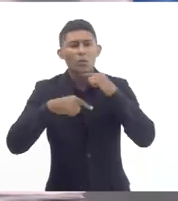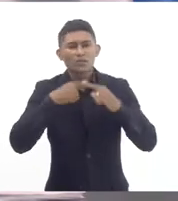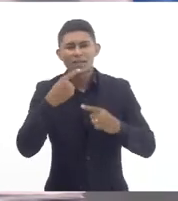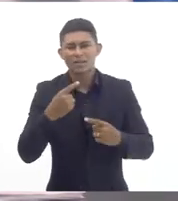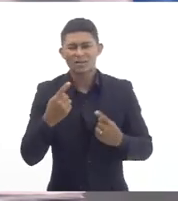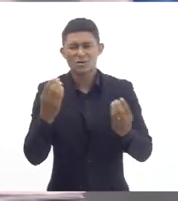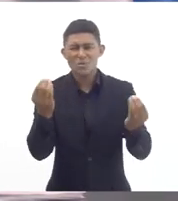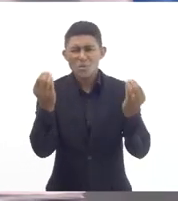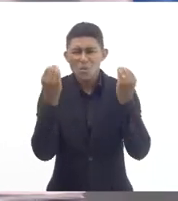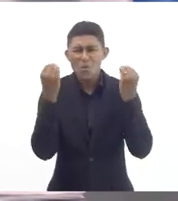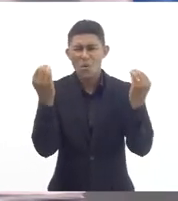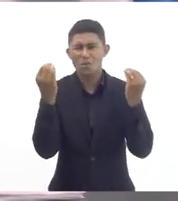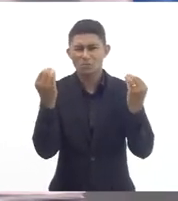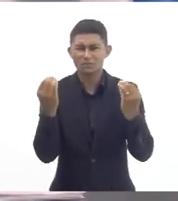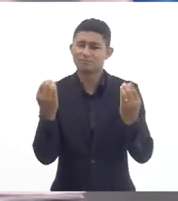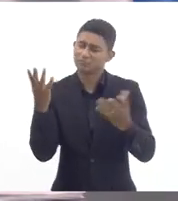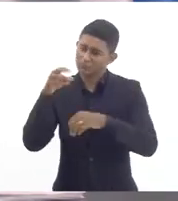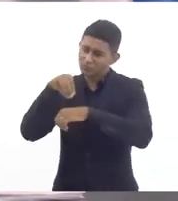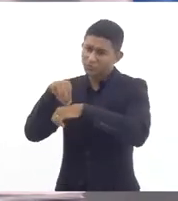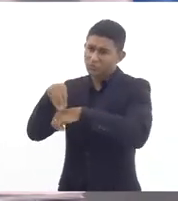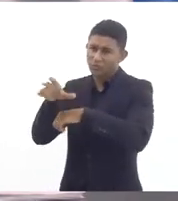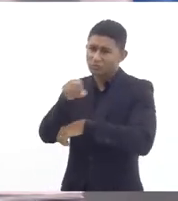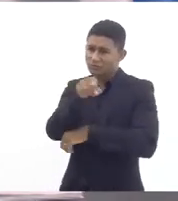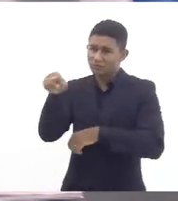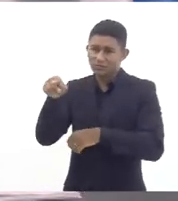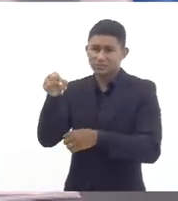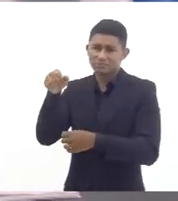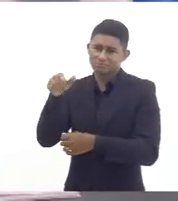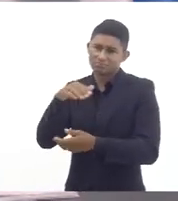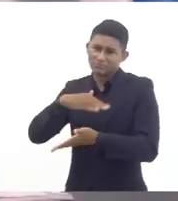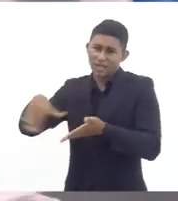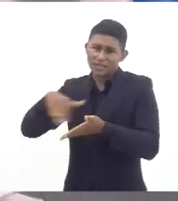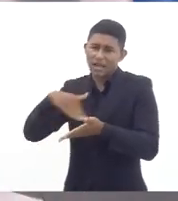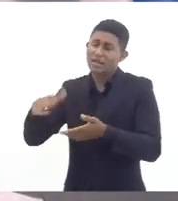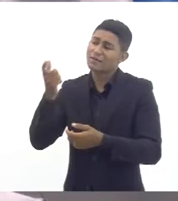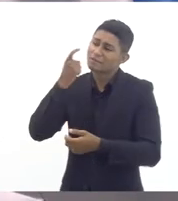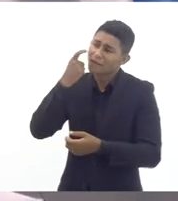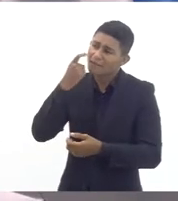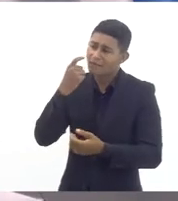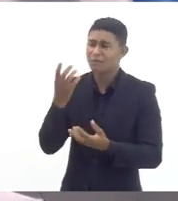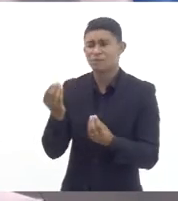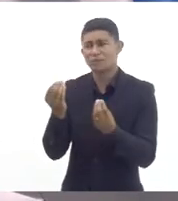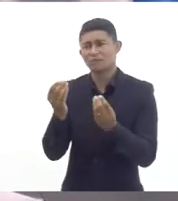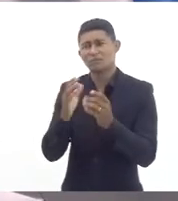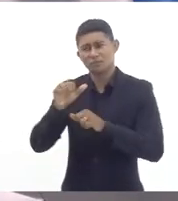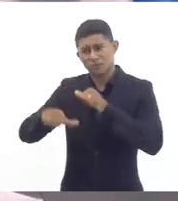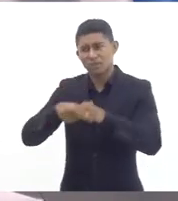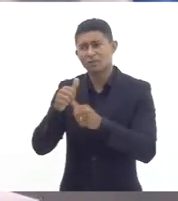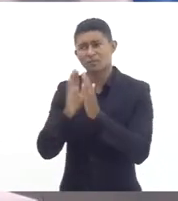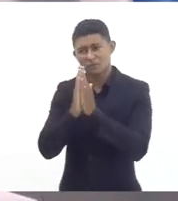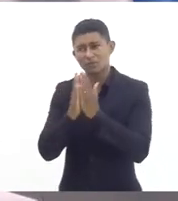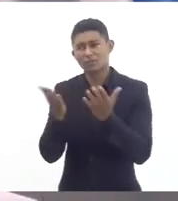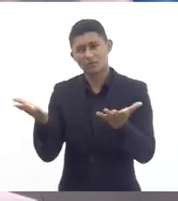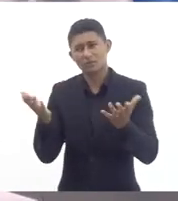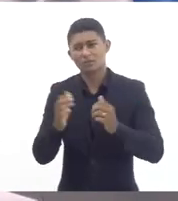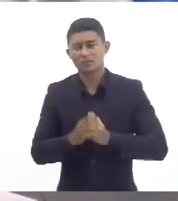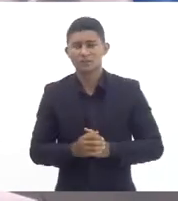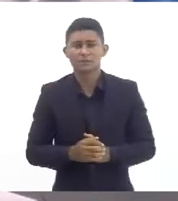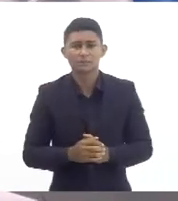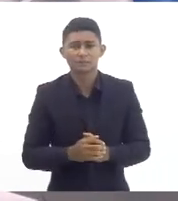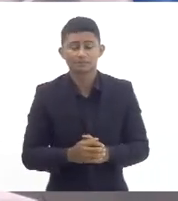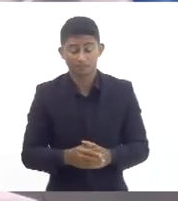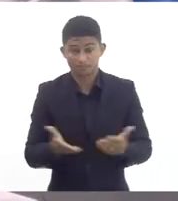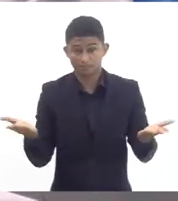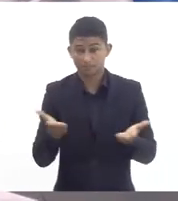sugestão da atual gestão da secretaria rever esse dispositivo que ele é um dispositivo covarde com os professores eu